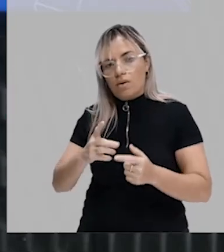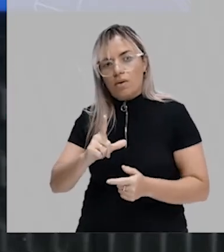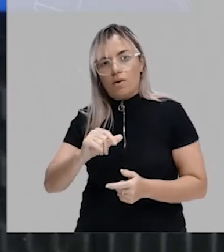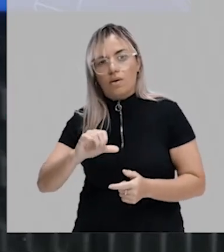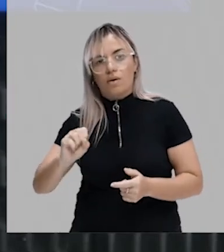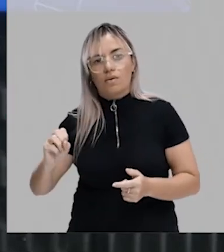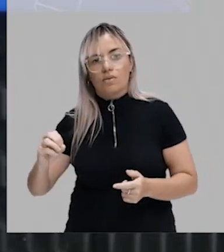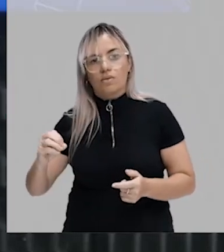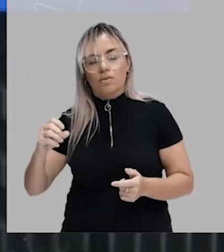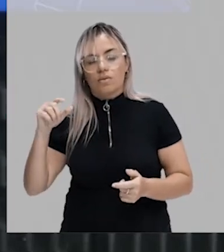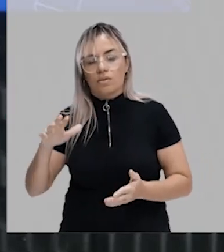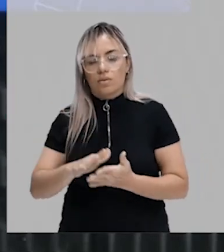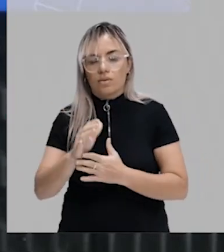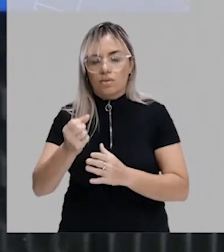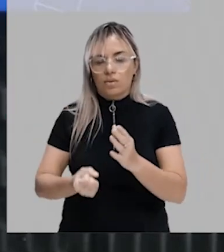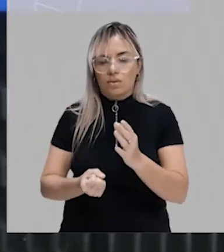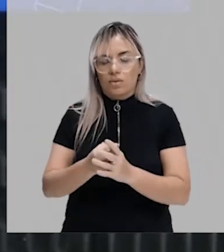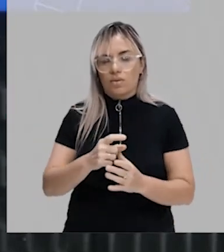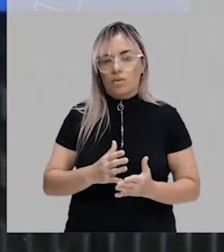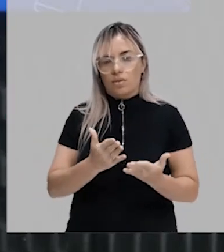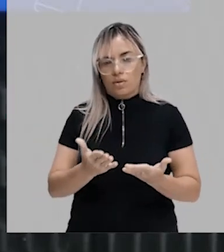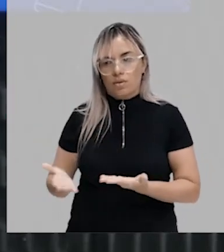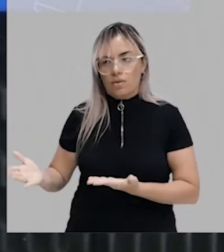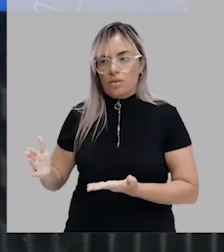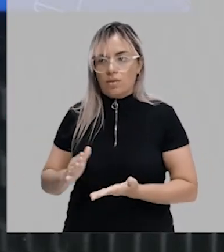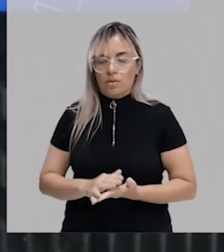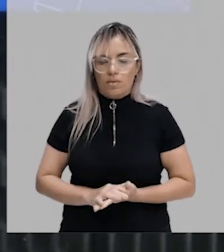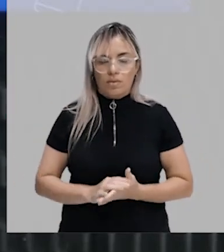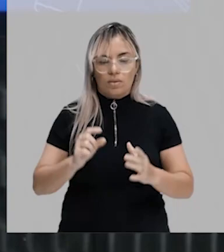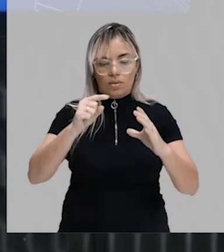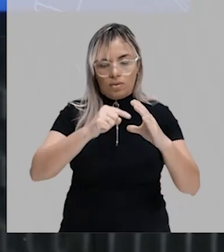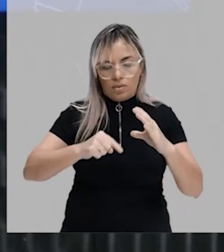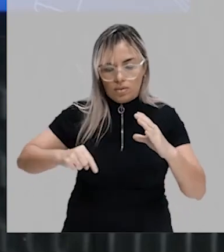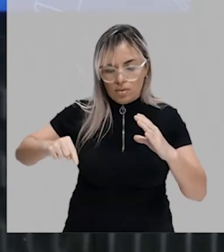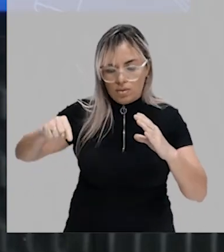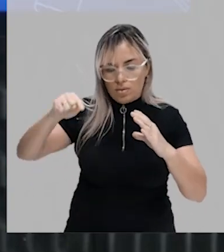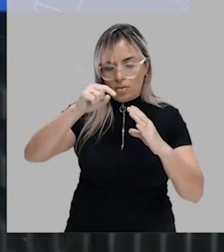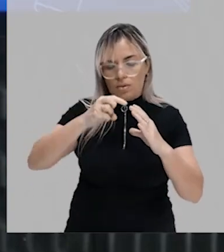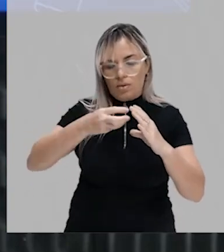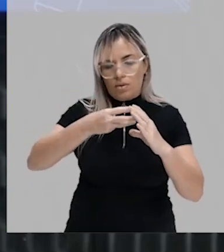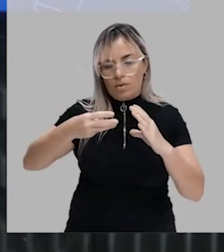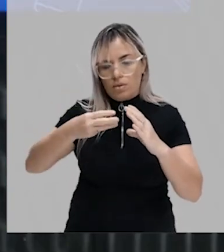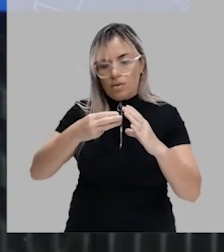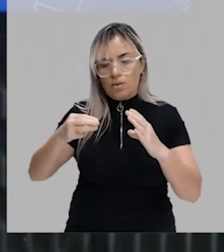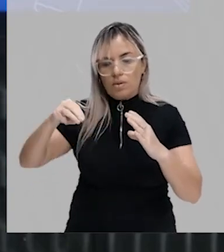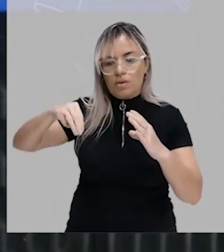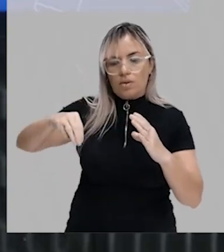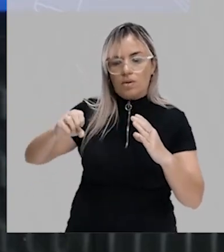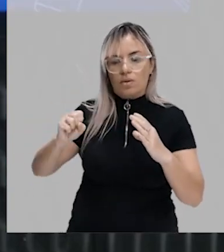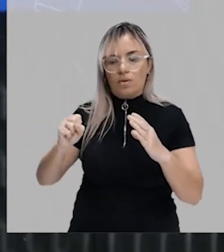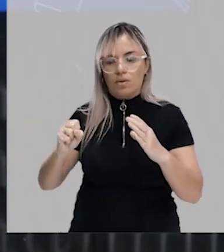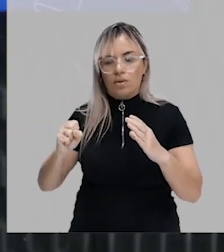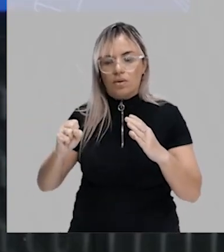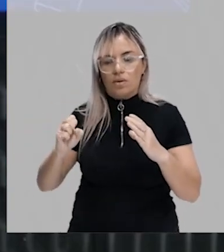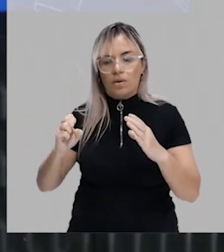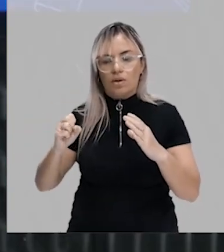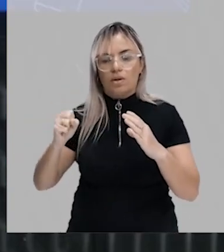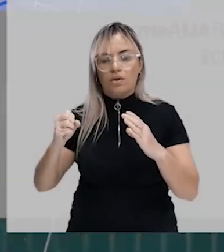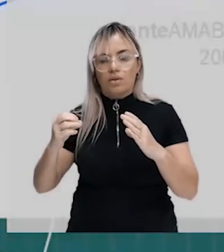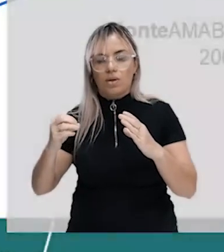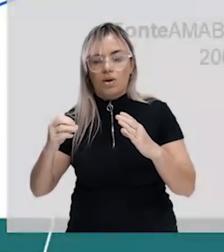músculo liso ainda é formado, foi originado por essas células aqui do mesoderma ventral, tá?